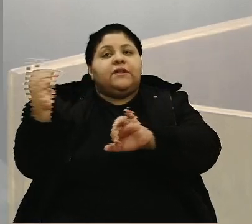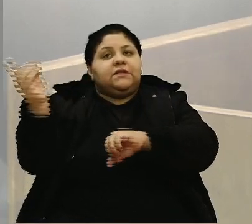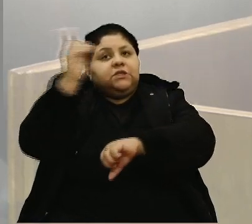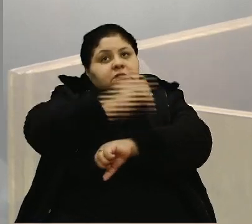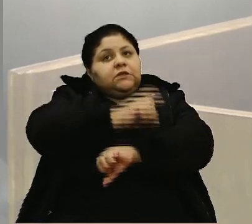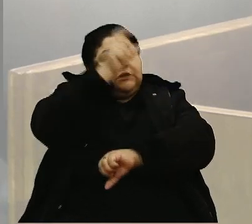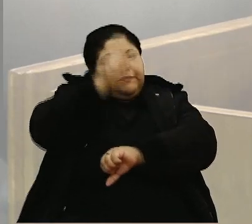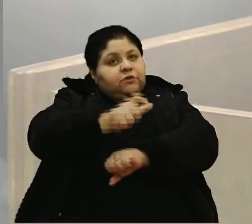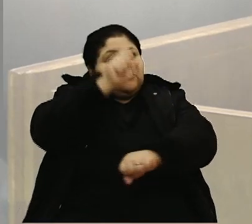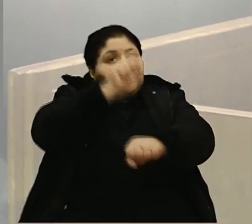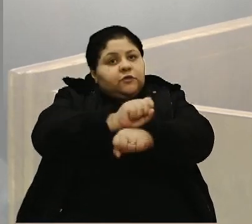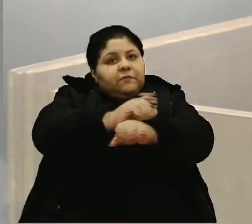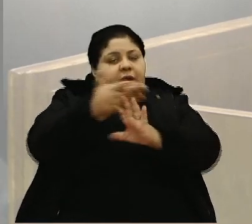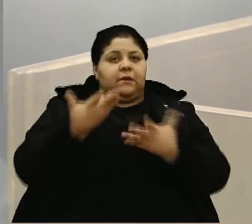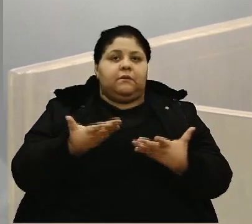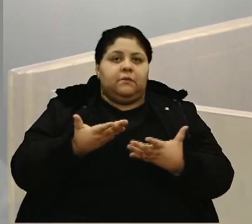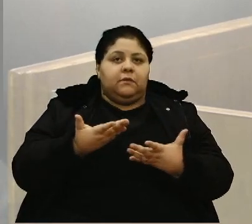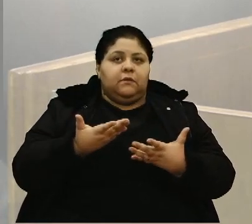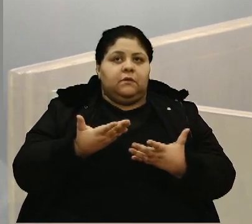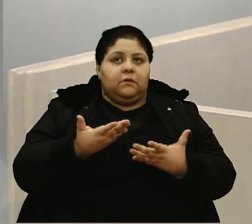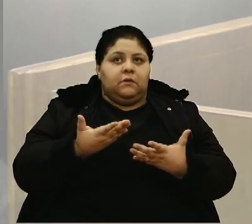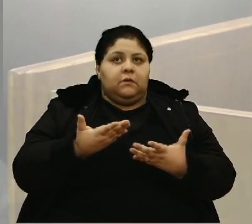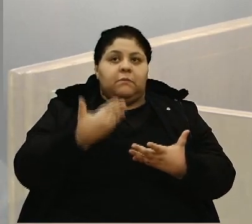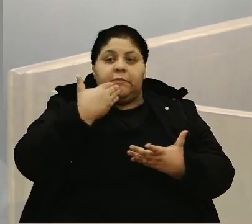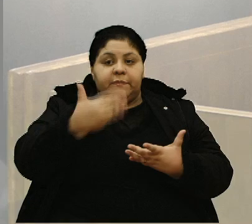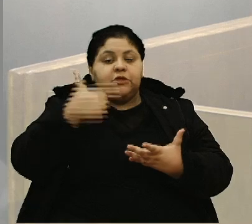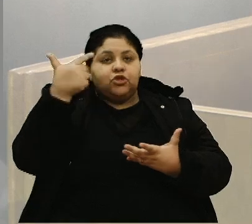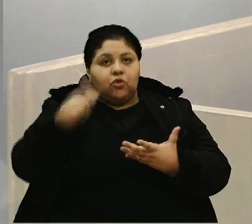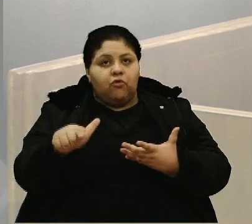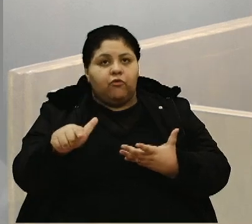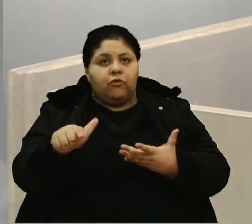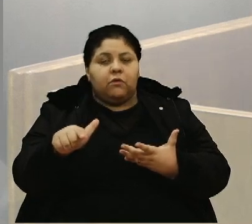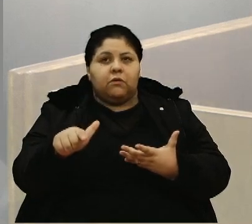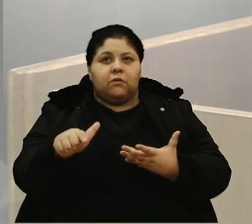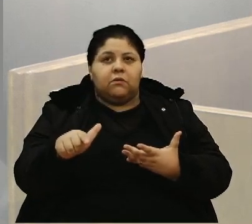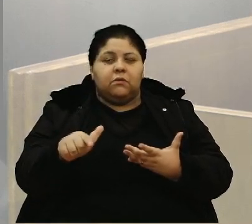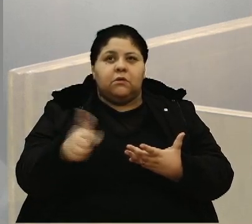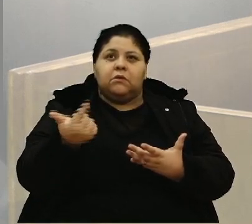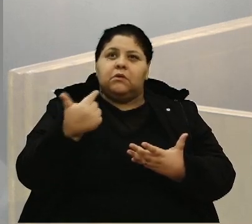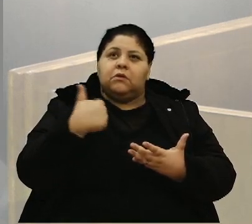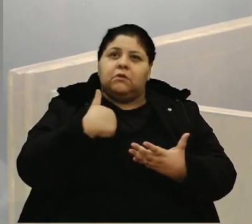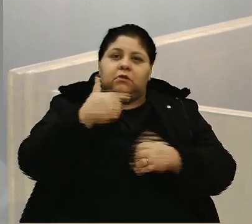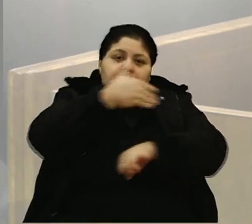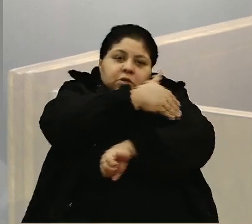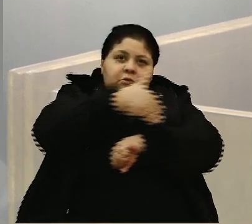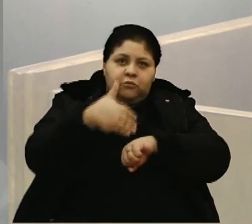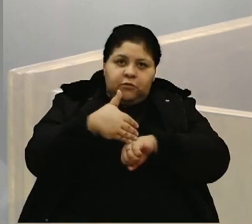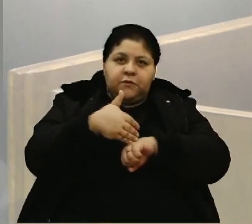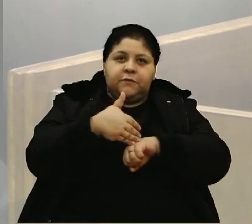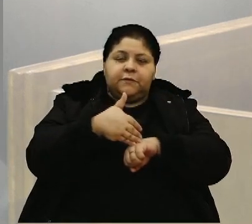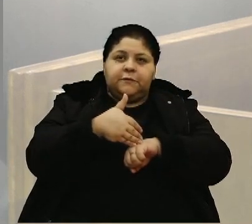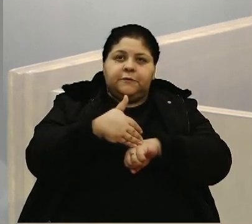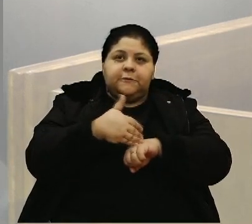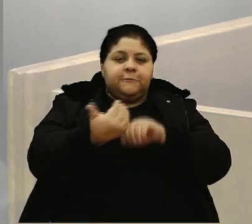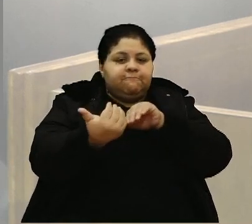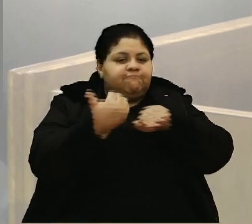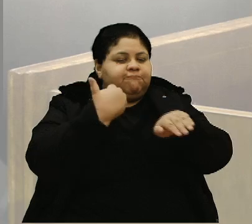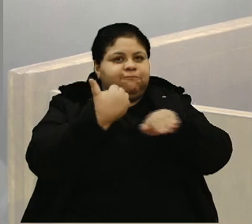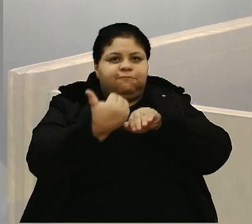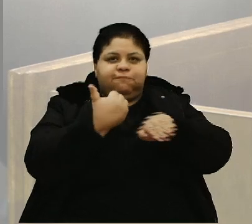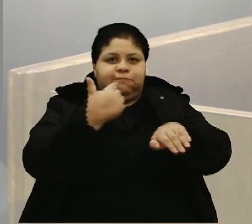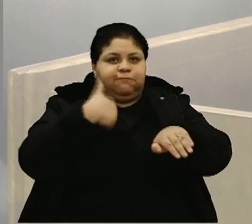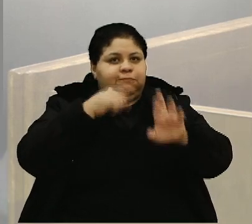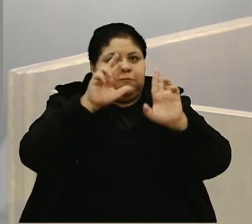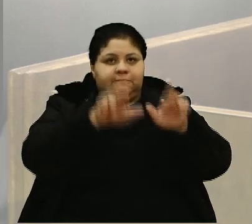aguardar esses 90 dias para me cobrarem novamente. E a questão das ruas que eu trouxe, que elas estão intransitáveis lá da minha